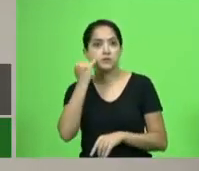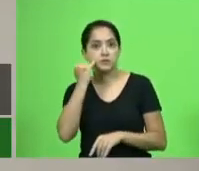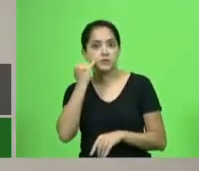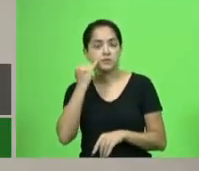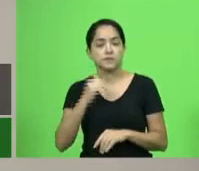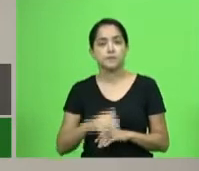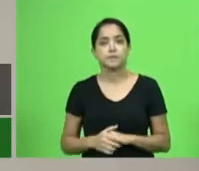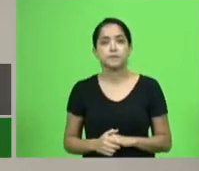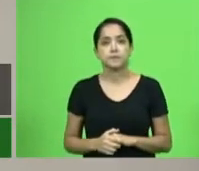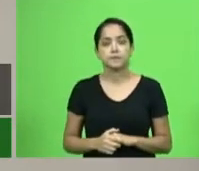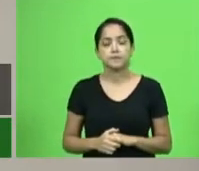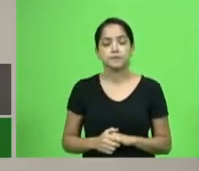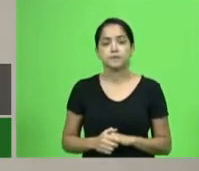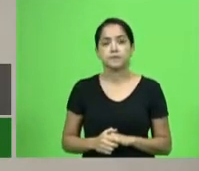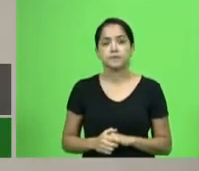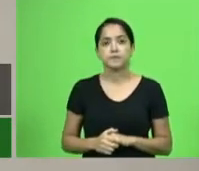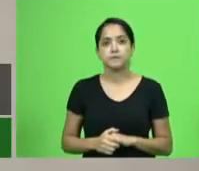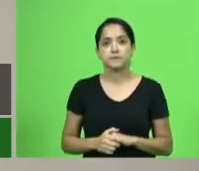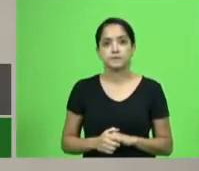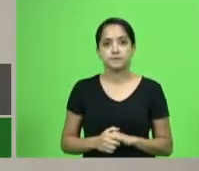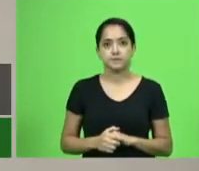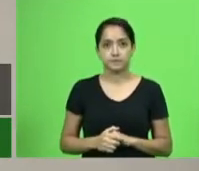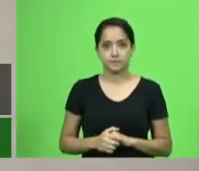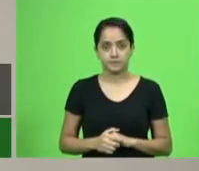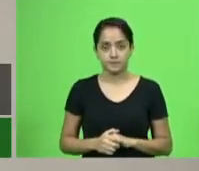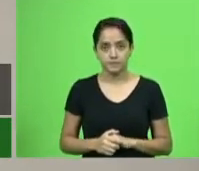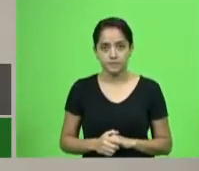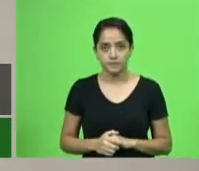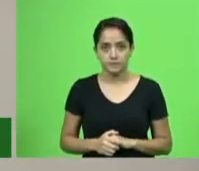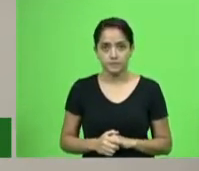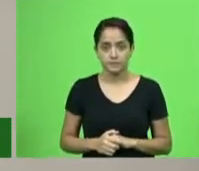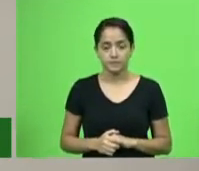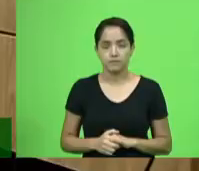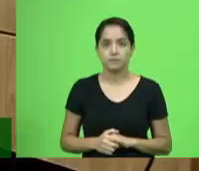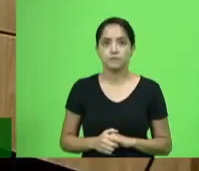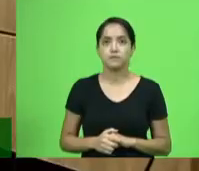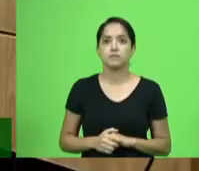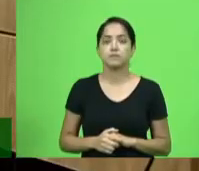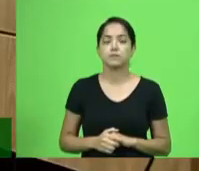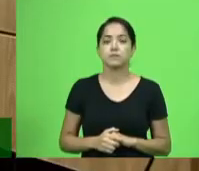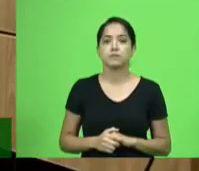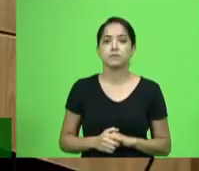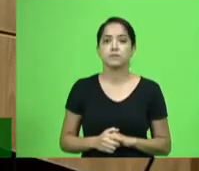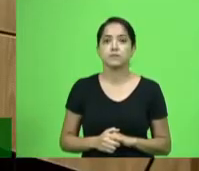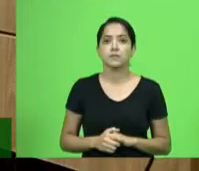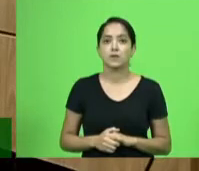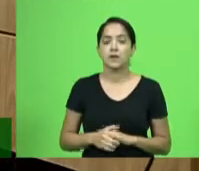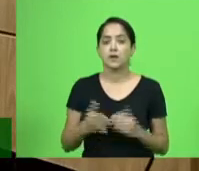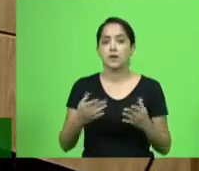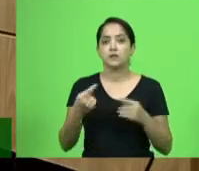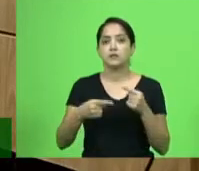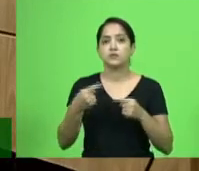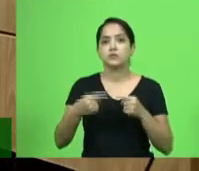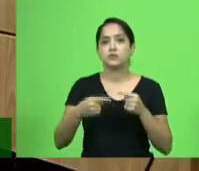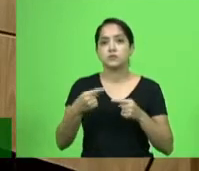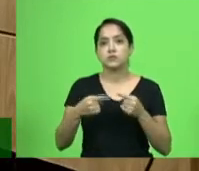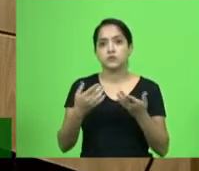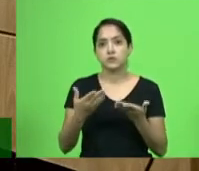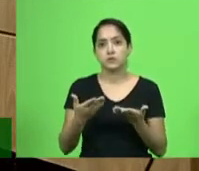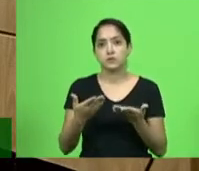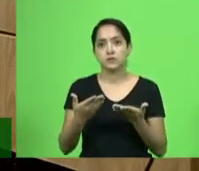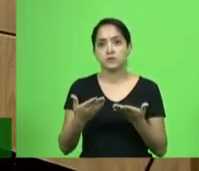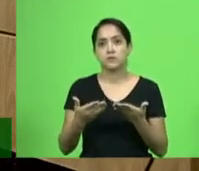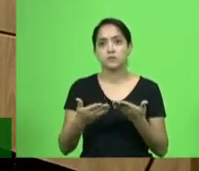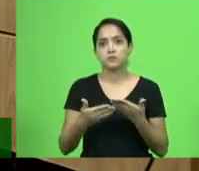respectivamente. Deputado. Convocando. Oi, sim, deputado. Para discutir a... Sim, na sequência.